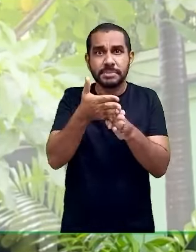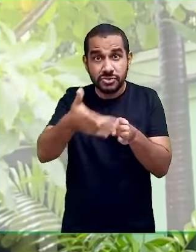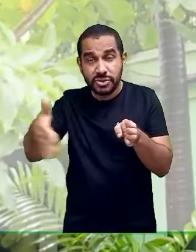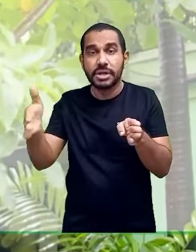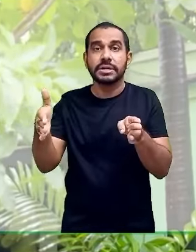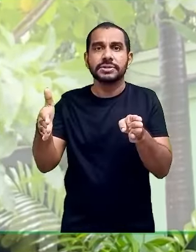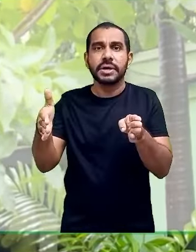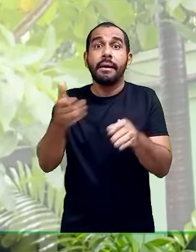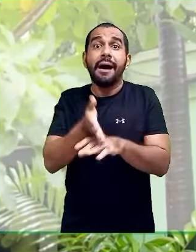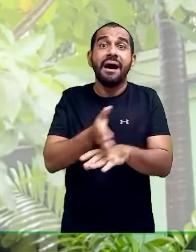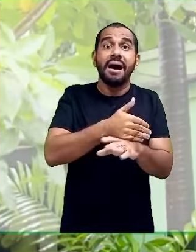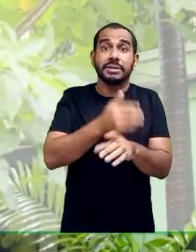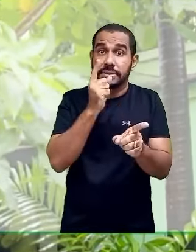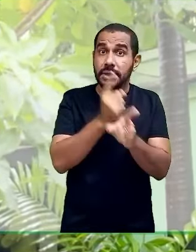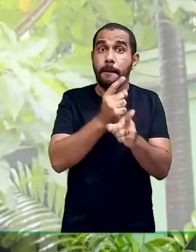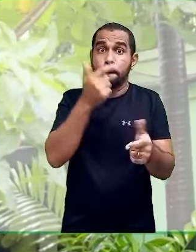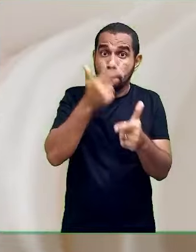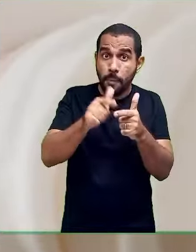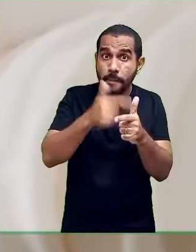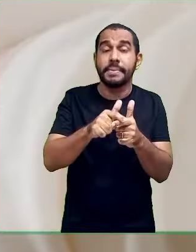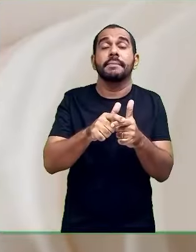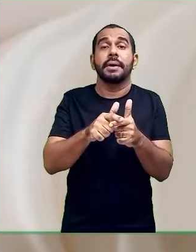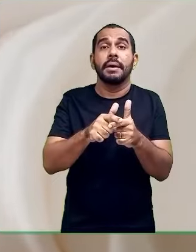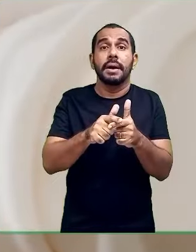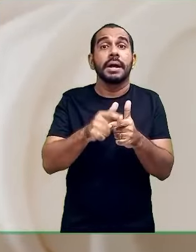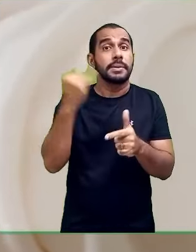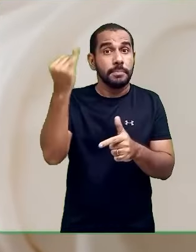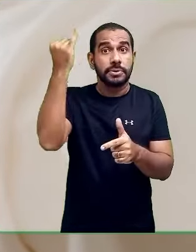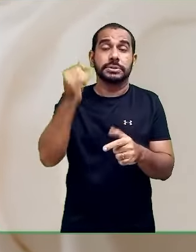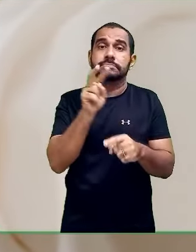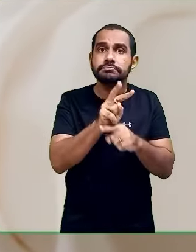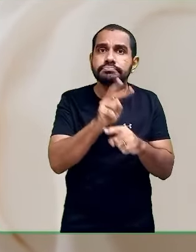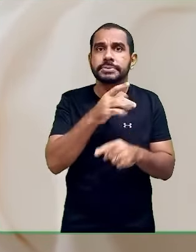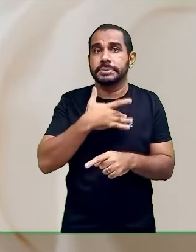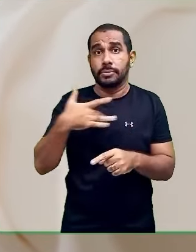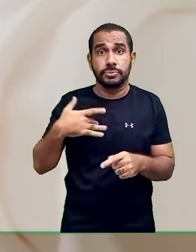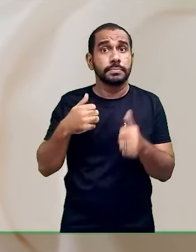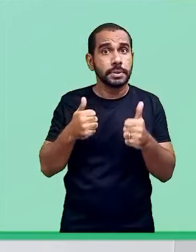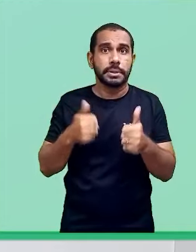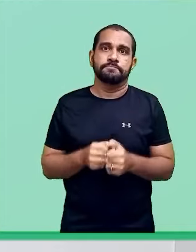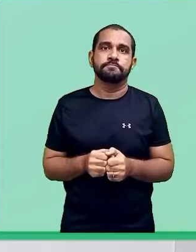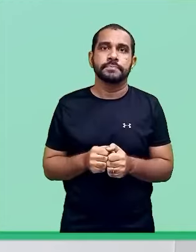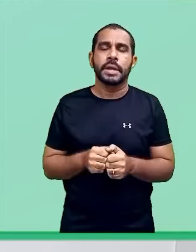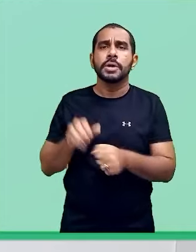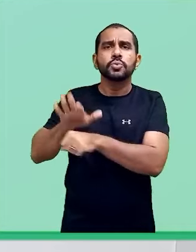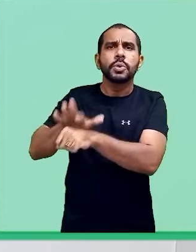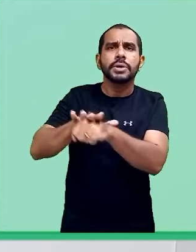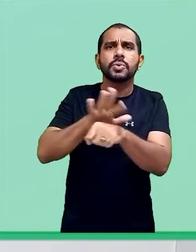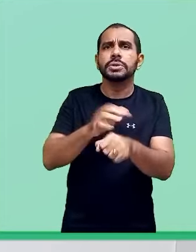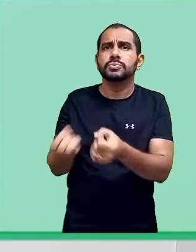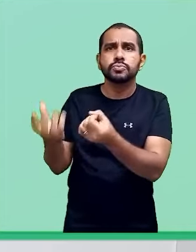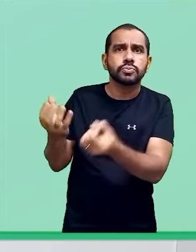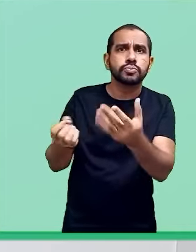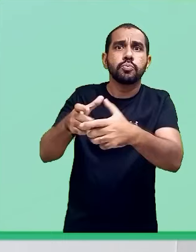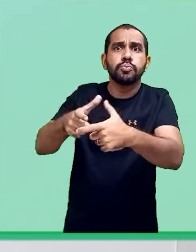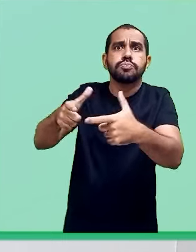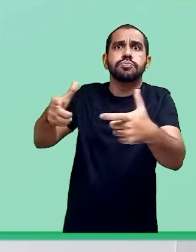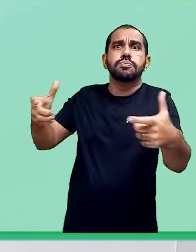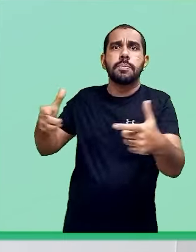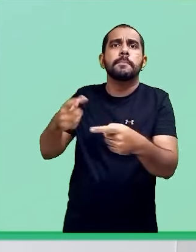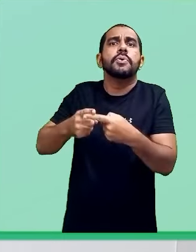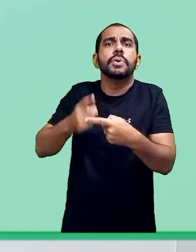Identificá-la o mais cedo possível é fundamental para garantir a saúde da mãe e do bebê. Essa doença vem tendo aumento na